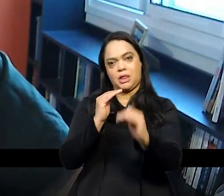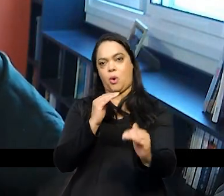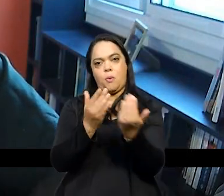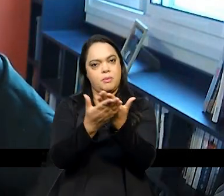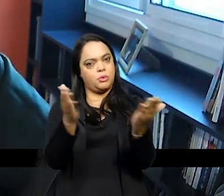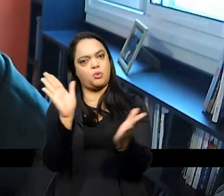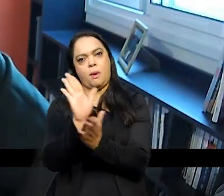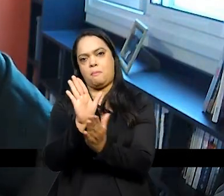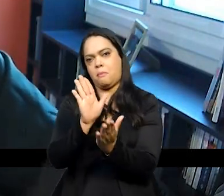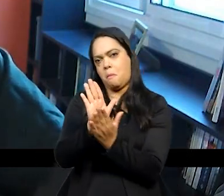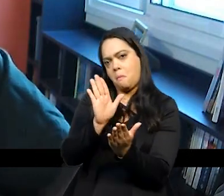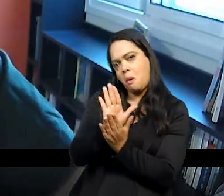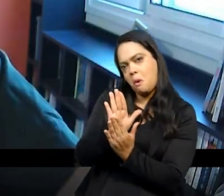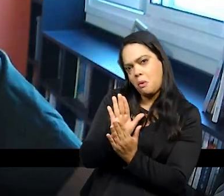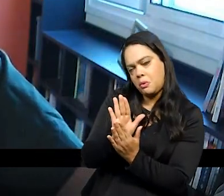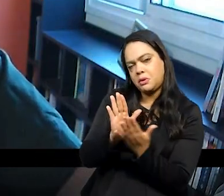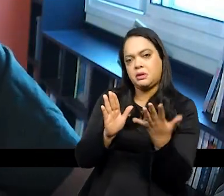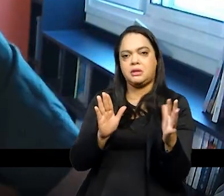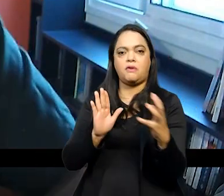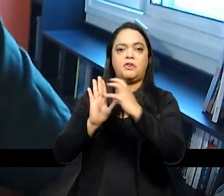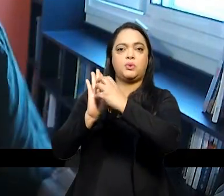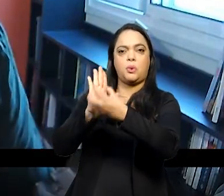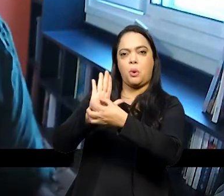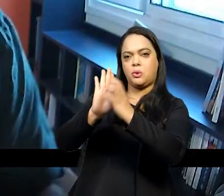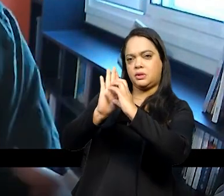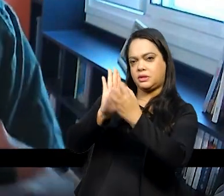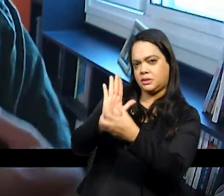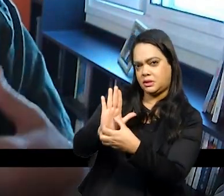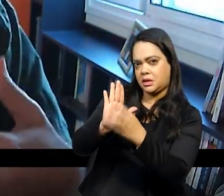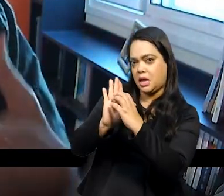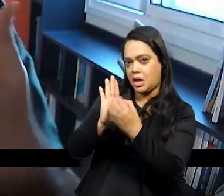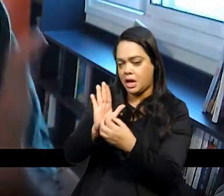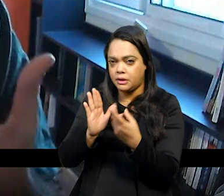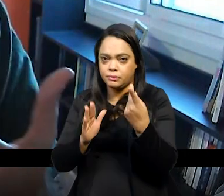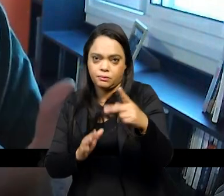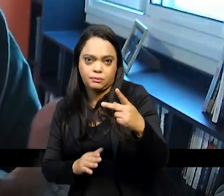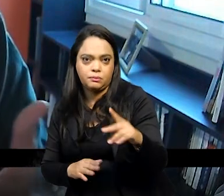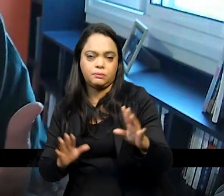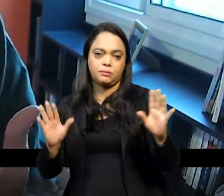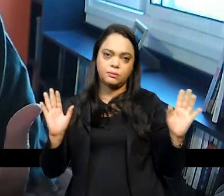pode ser que vocês na prática cotidiana e também na prática de